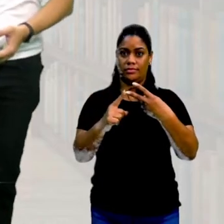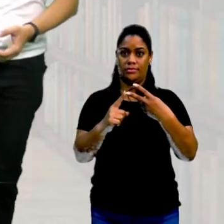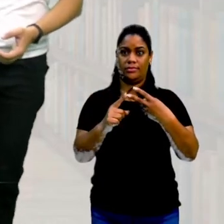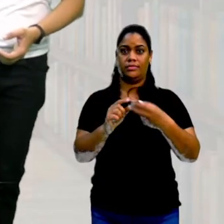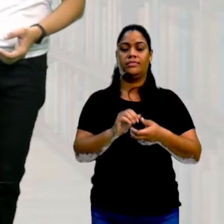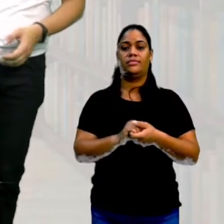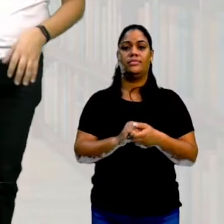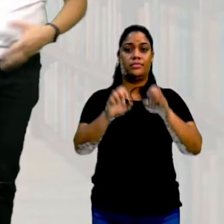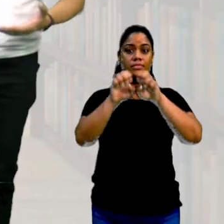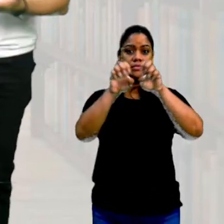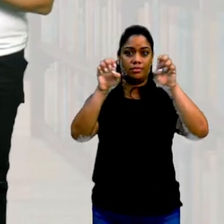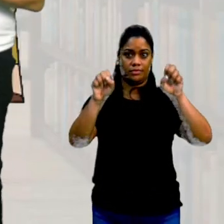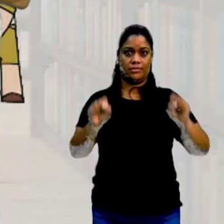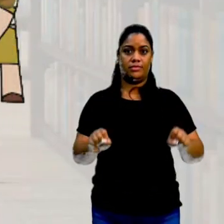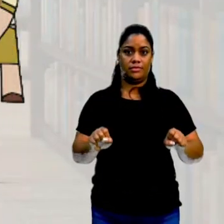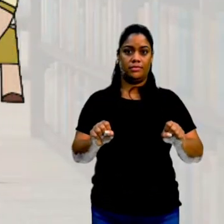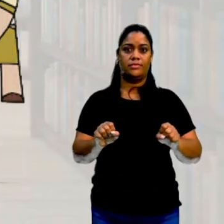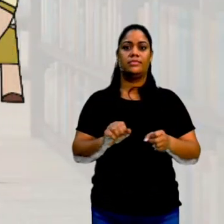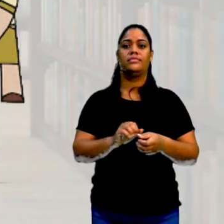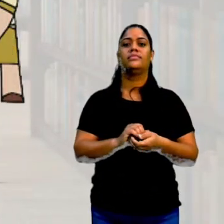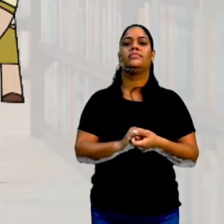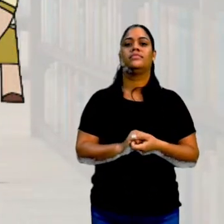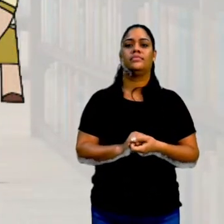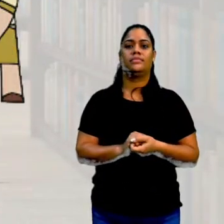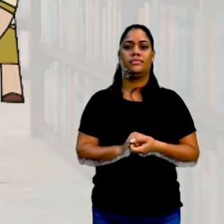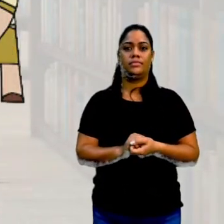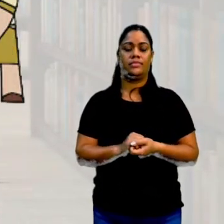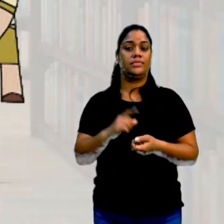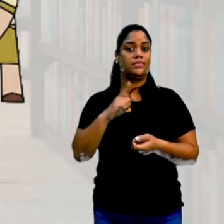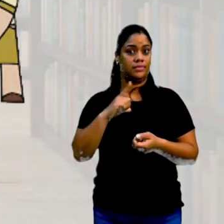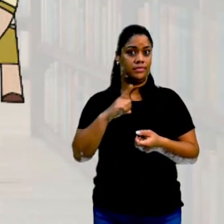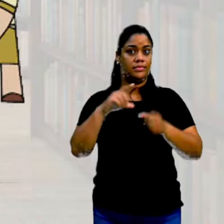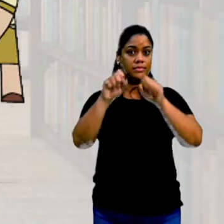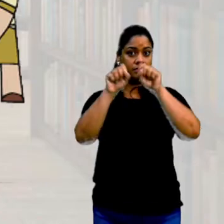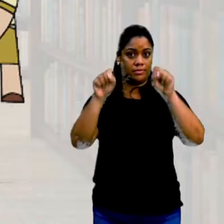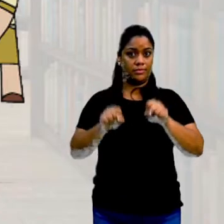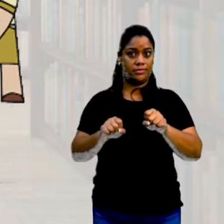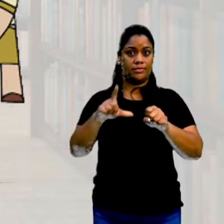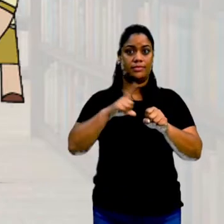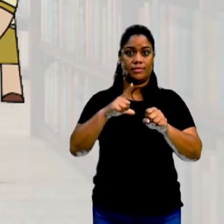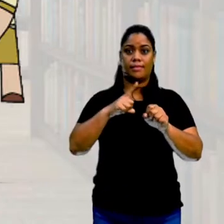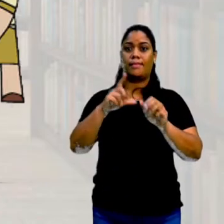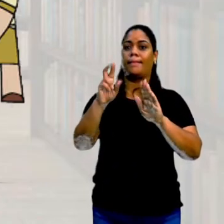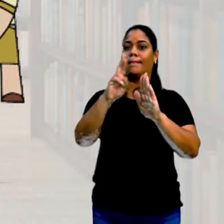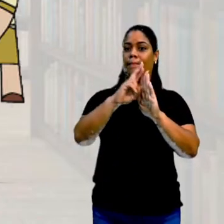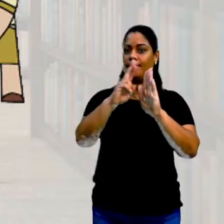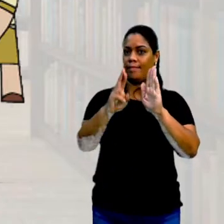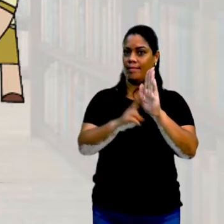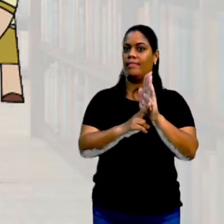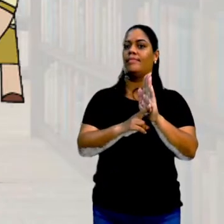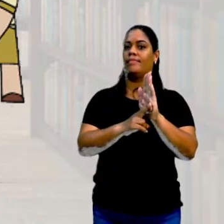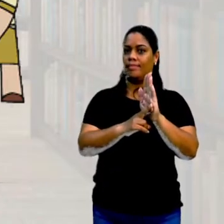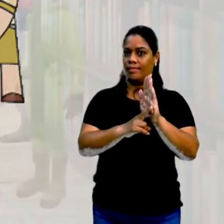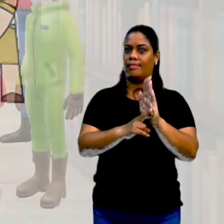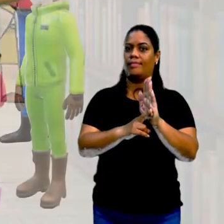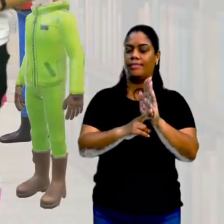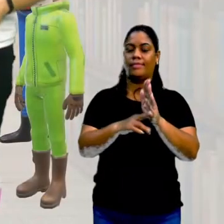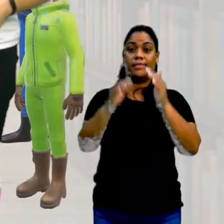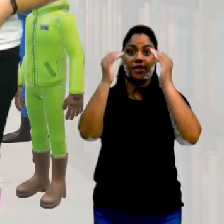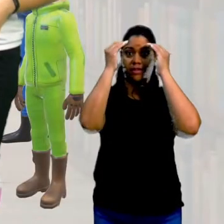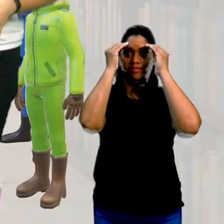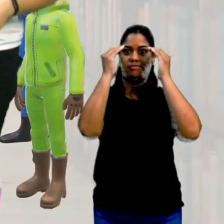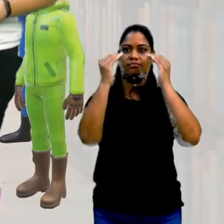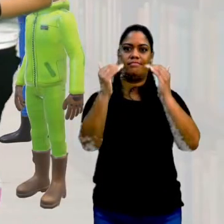forma sistemática. Sistemática porque ela tem um sistema, ela tem uma ordem a ser obedecida. Nesse